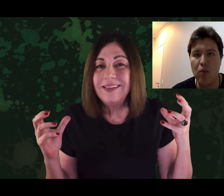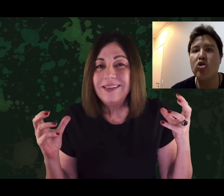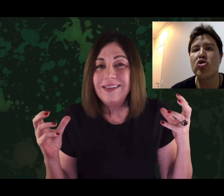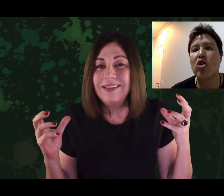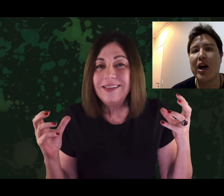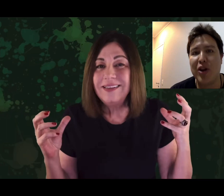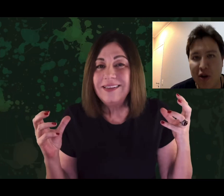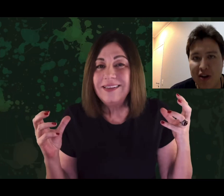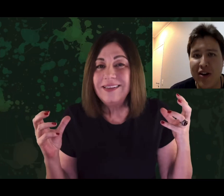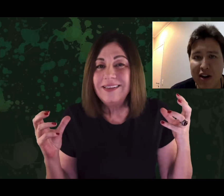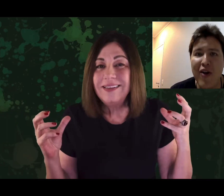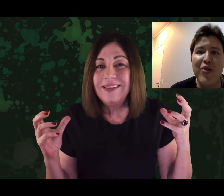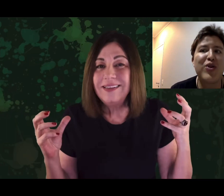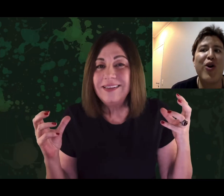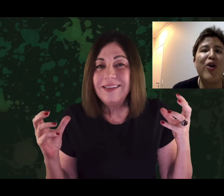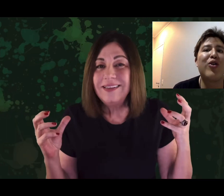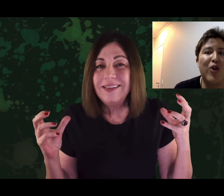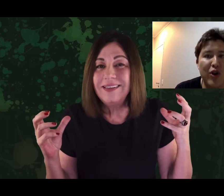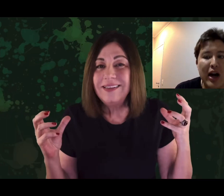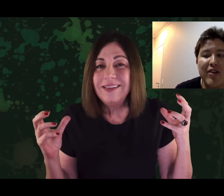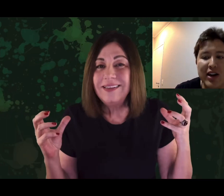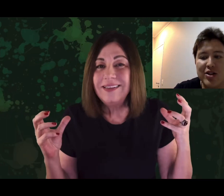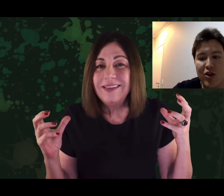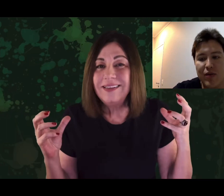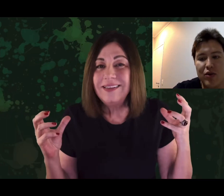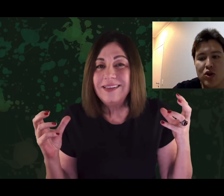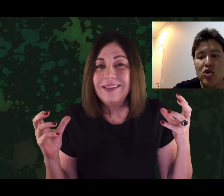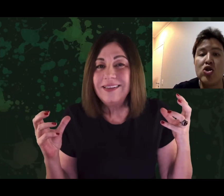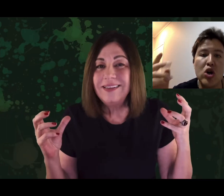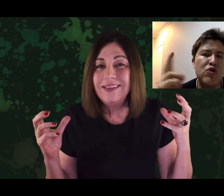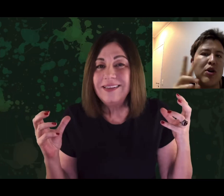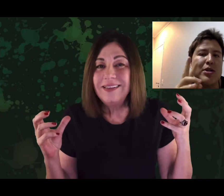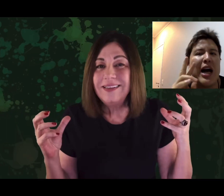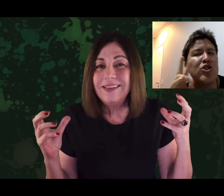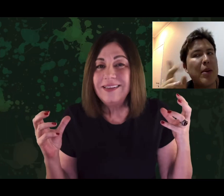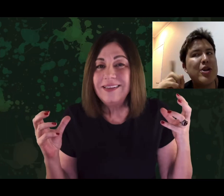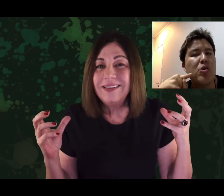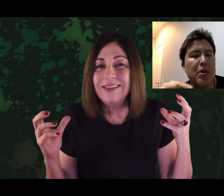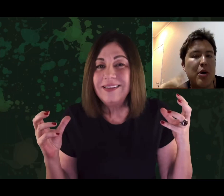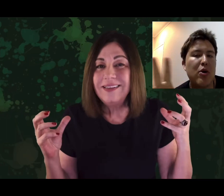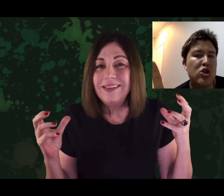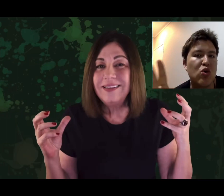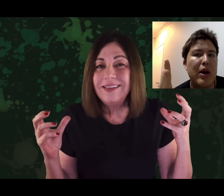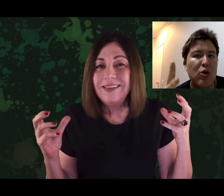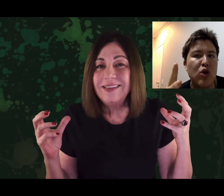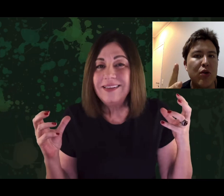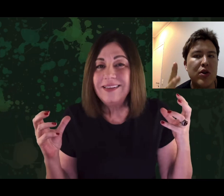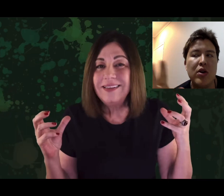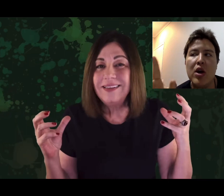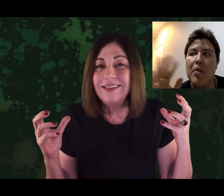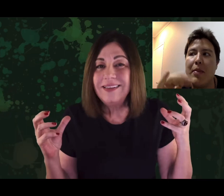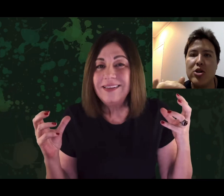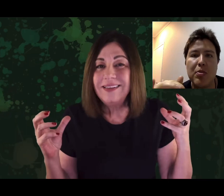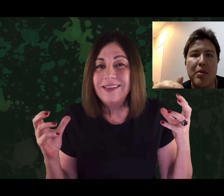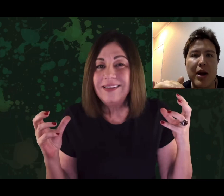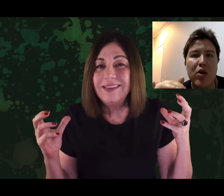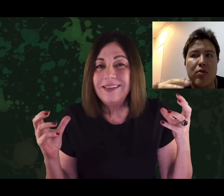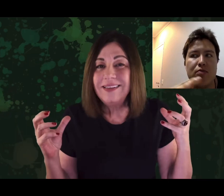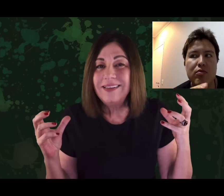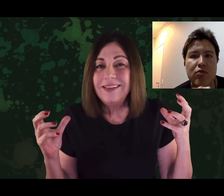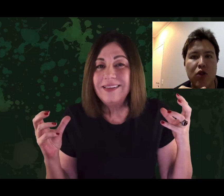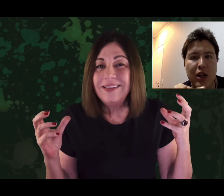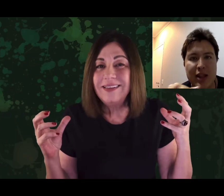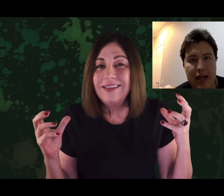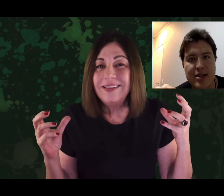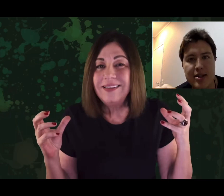sim, muito chocado com a revelação. Nos dois filmes, acho que mais no primeiro, porque no segundo era muito óbvio, mas no primeiro